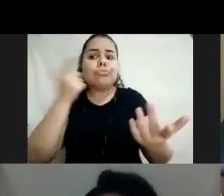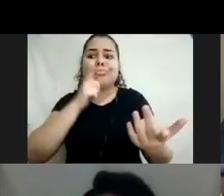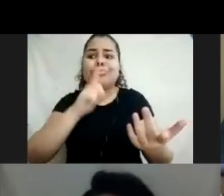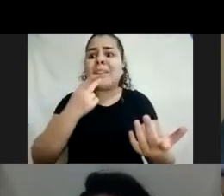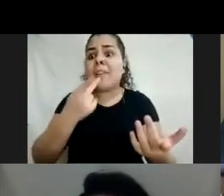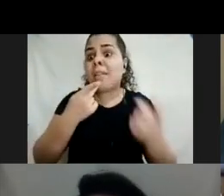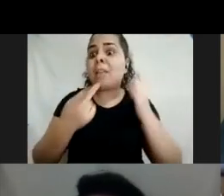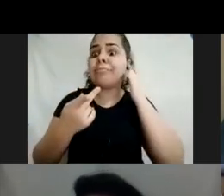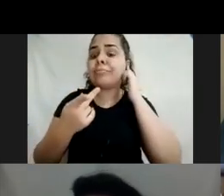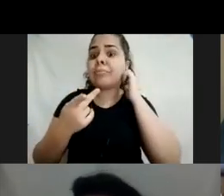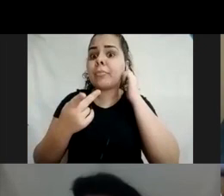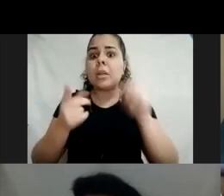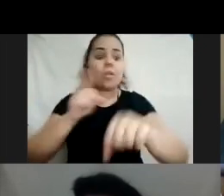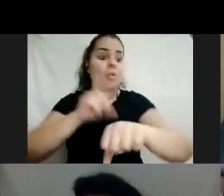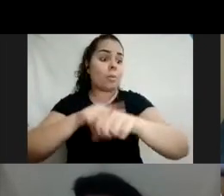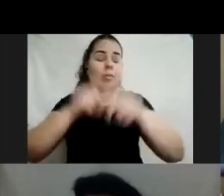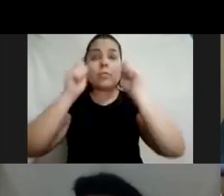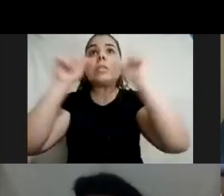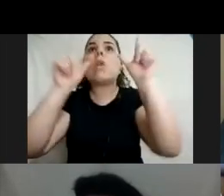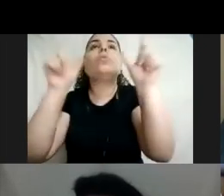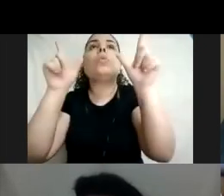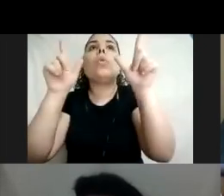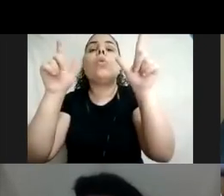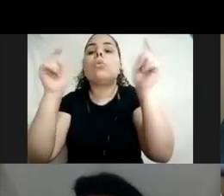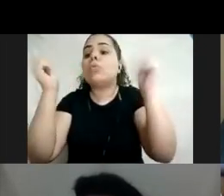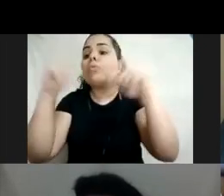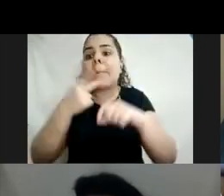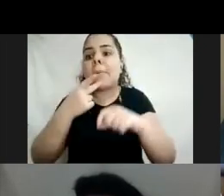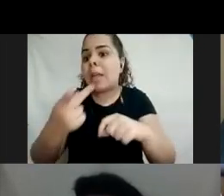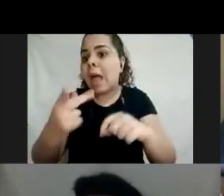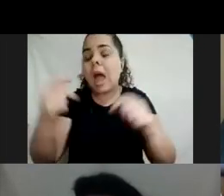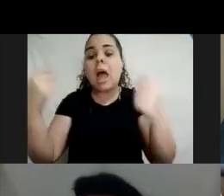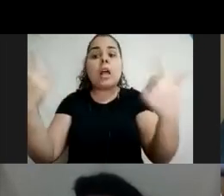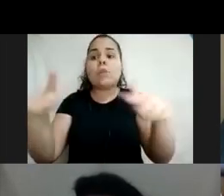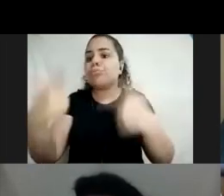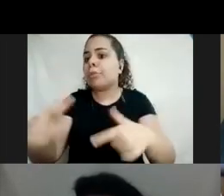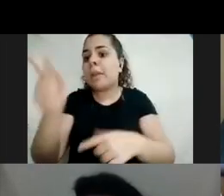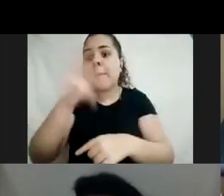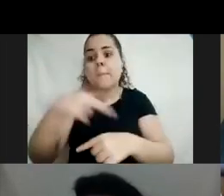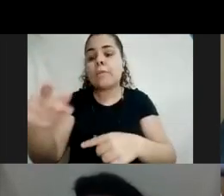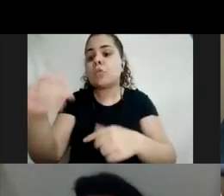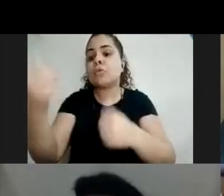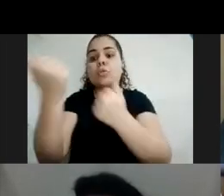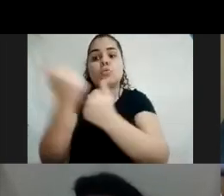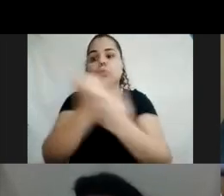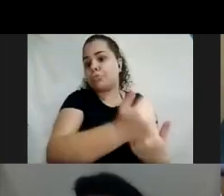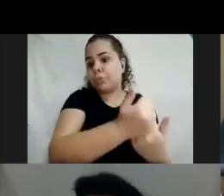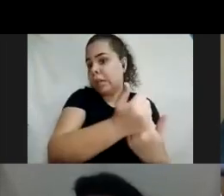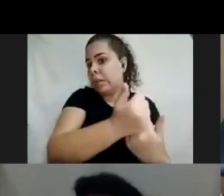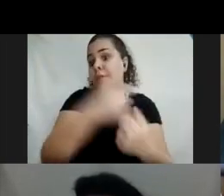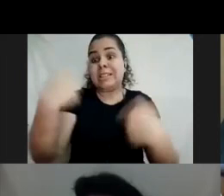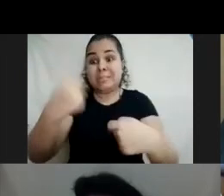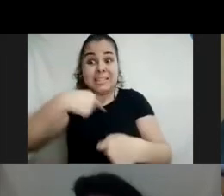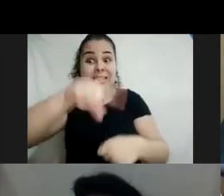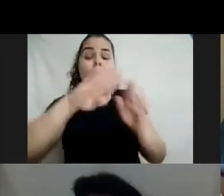conta na hora que você acordou, não dá para substituir, não tem professor substituto, você precisa ir para a escola. E aí,